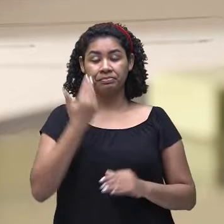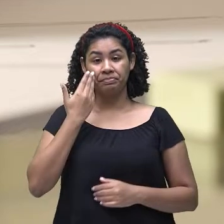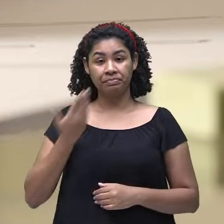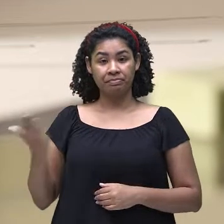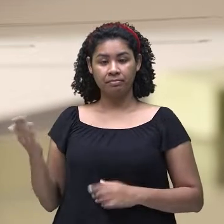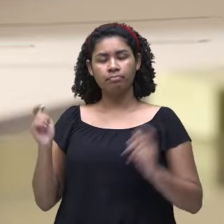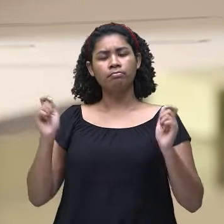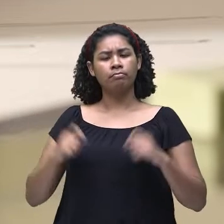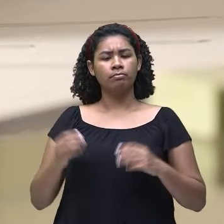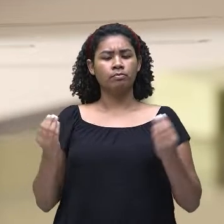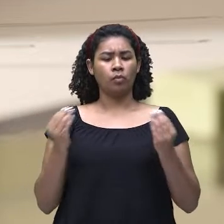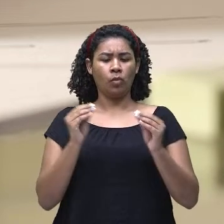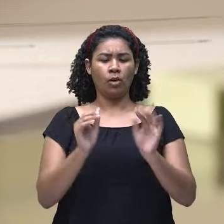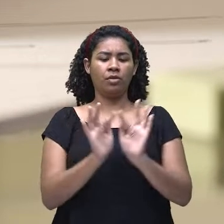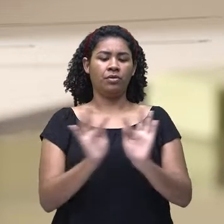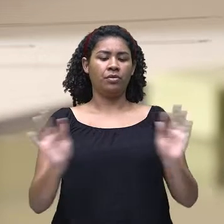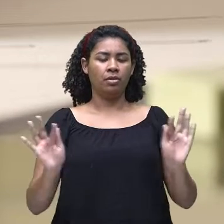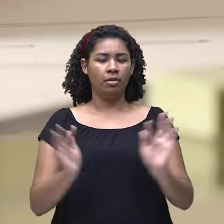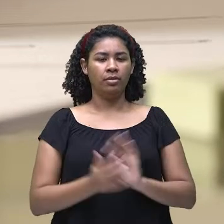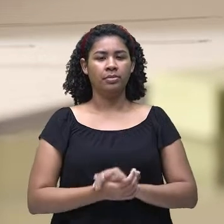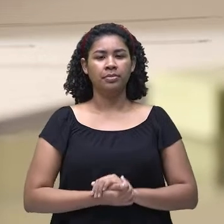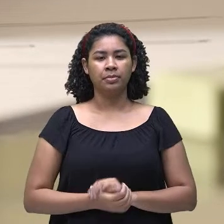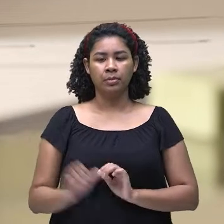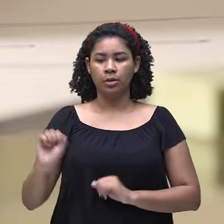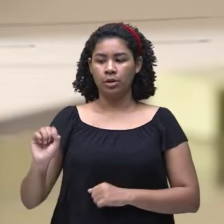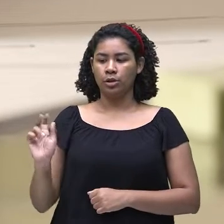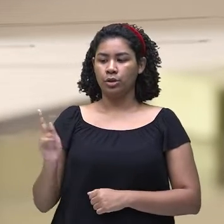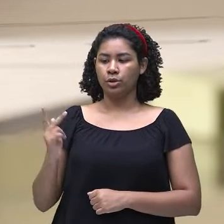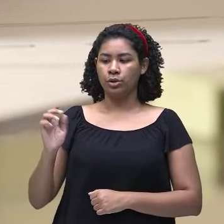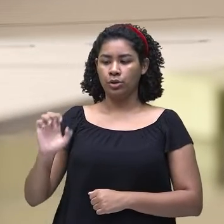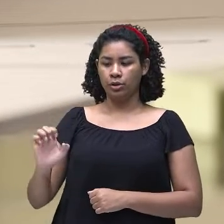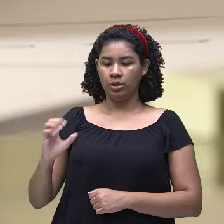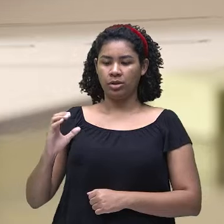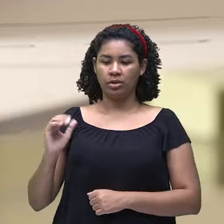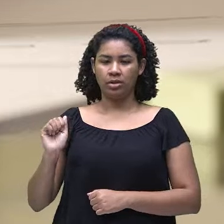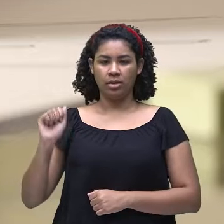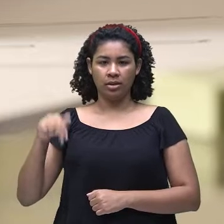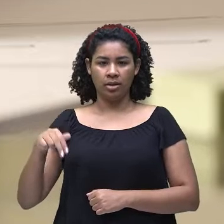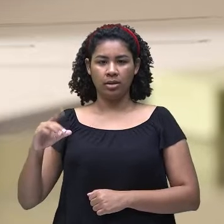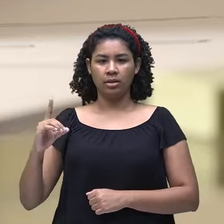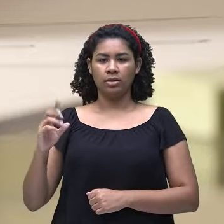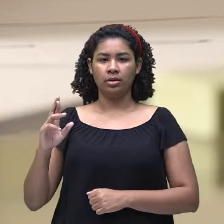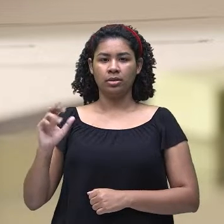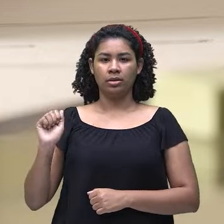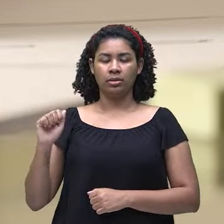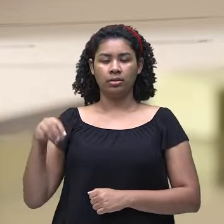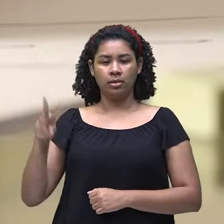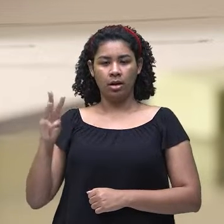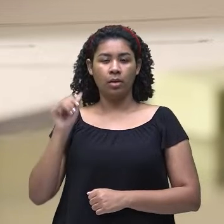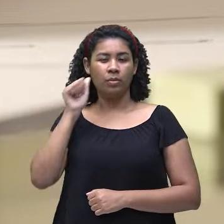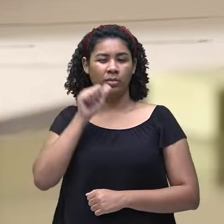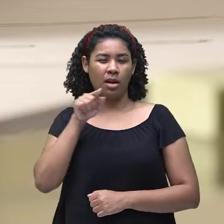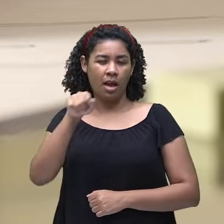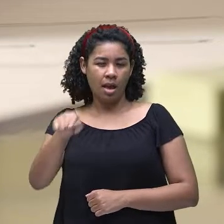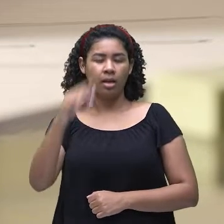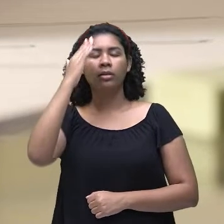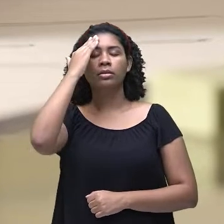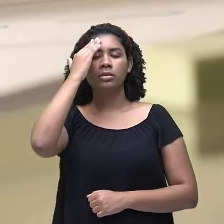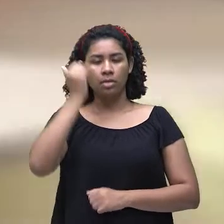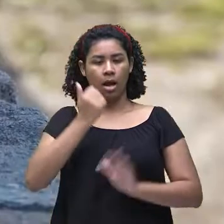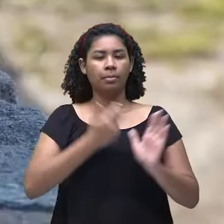uma frase. She can draw. She can draw. Ela sabe desenhar.